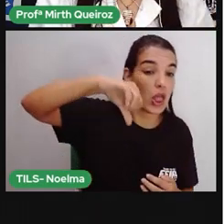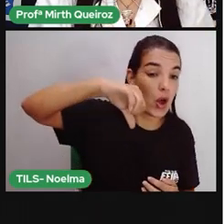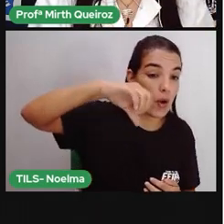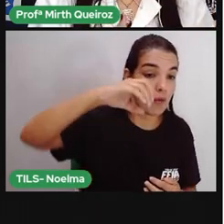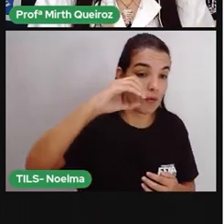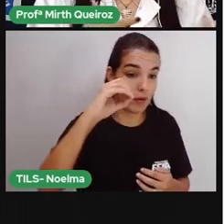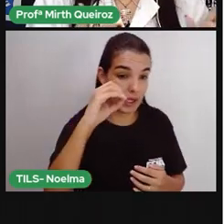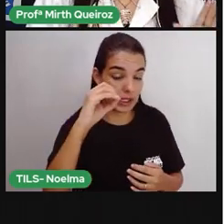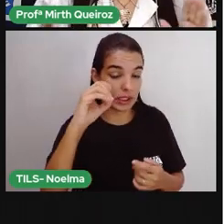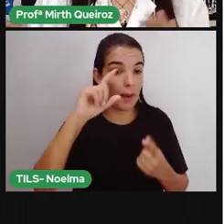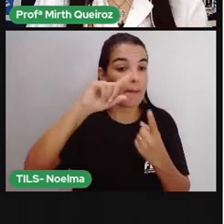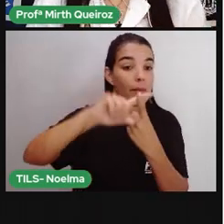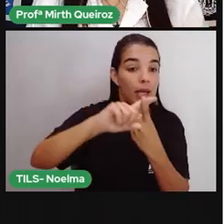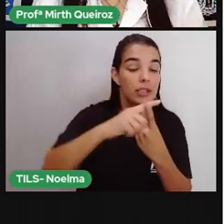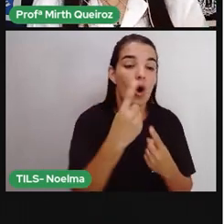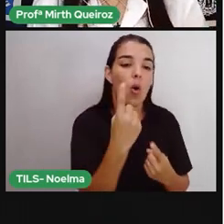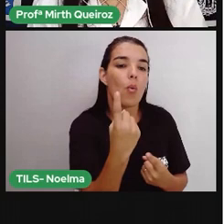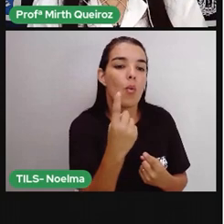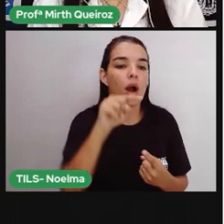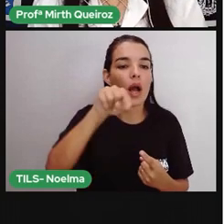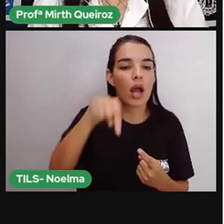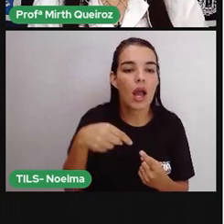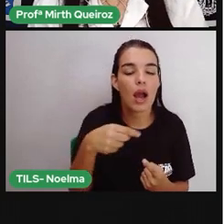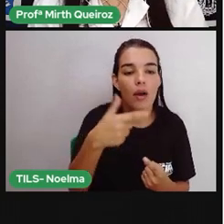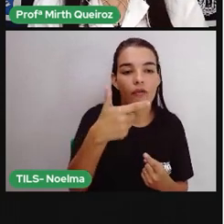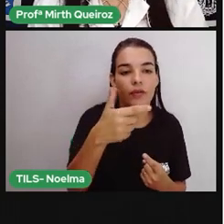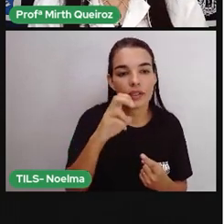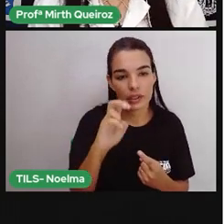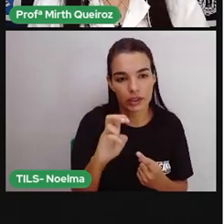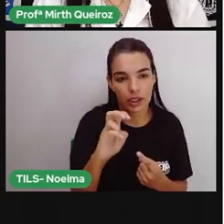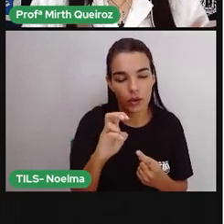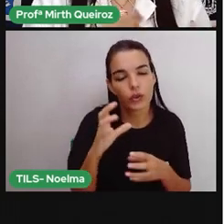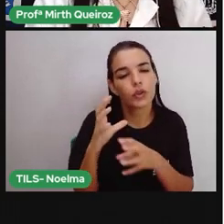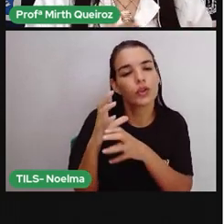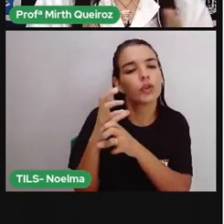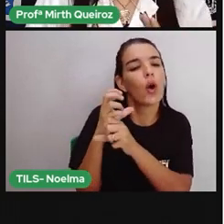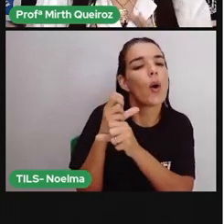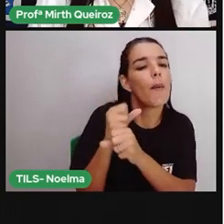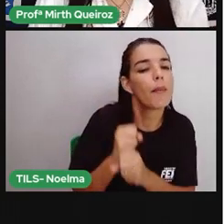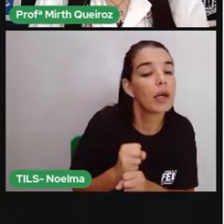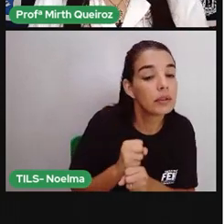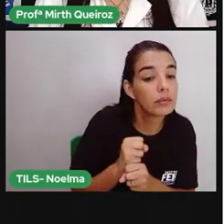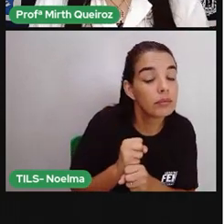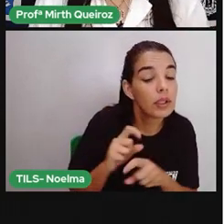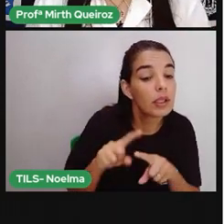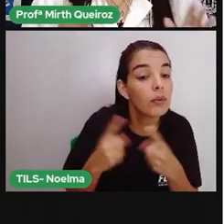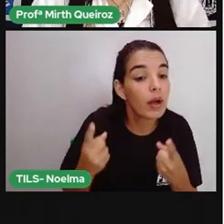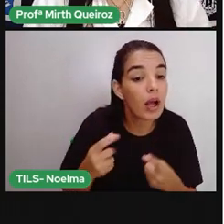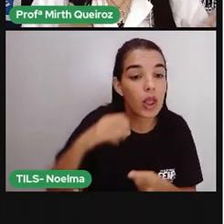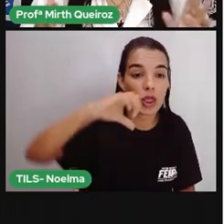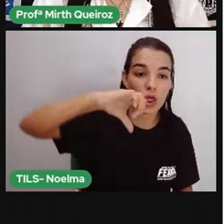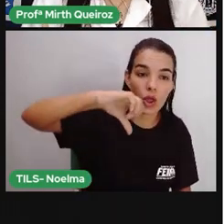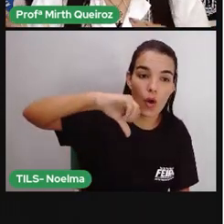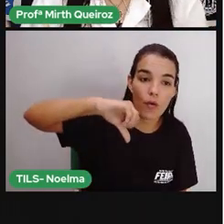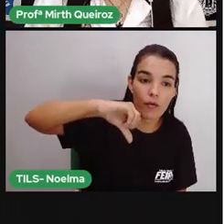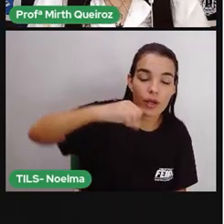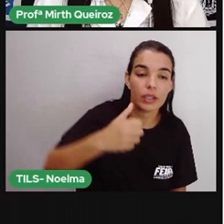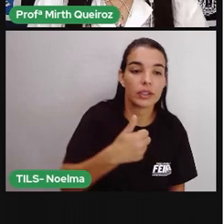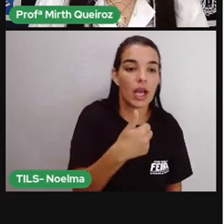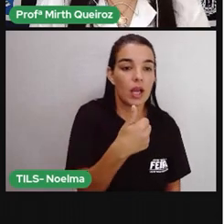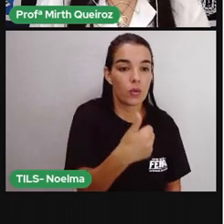de papel, mais 1 real e 25 de moedas, 90 mais 1 real e 25, é 91